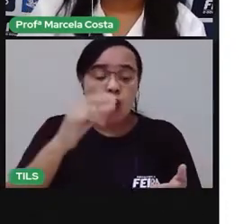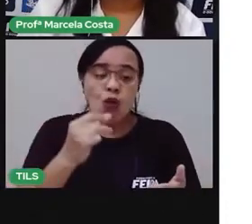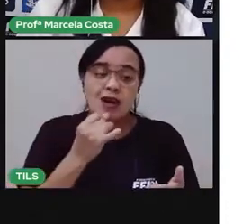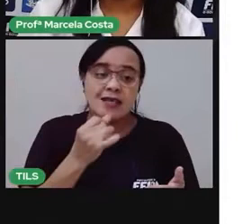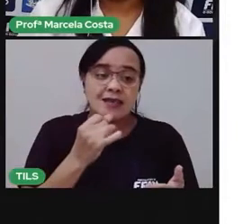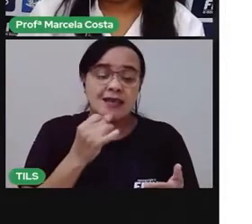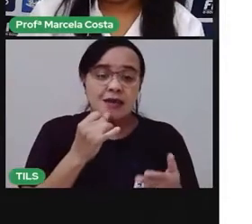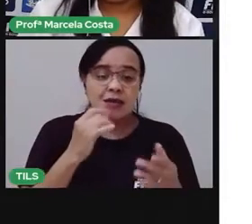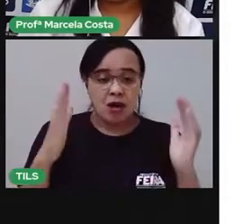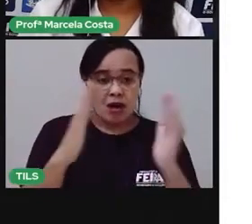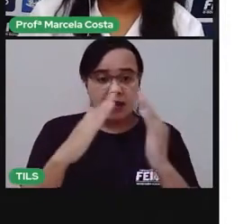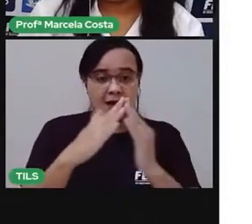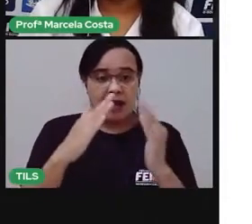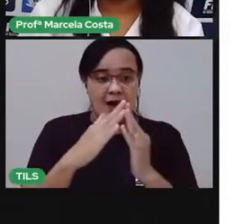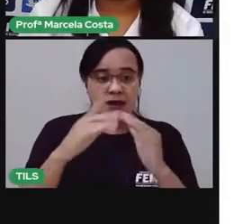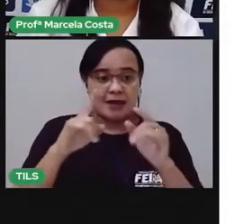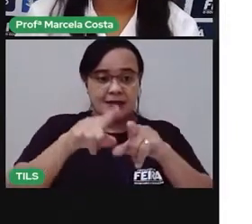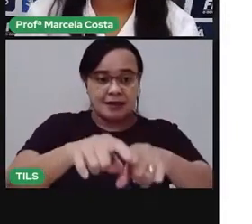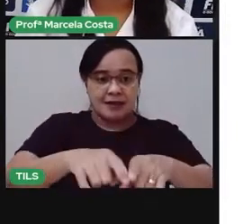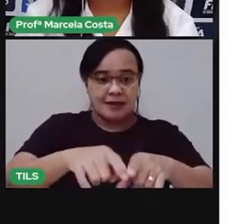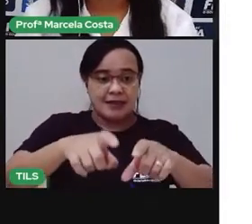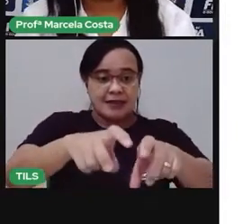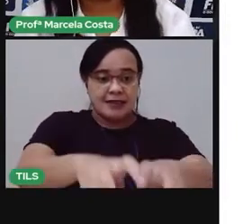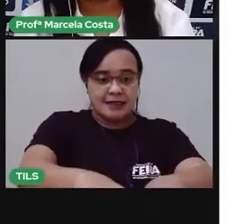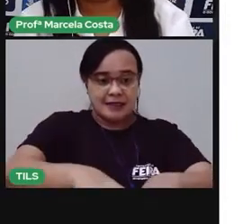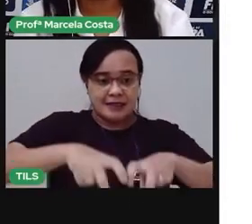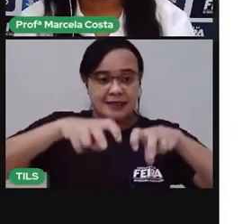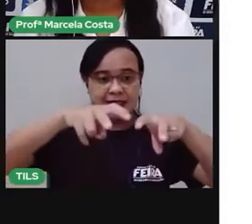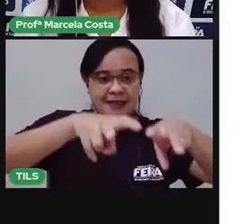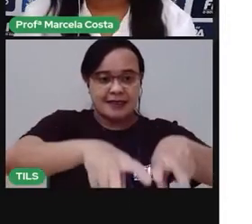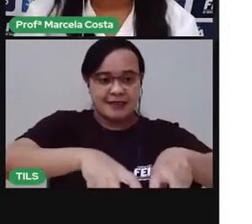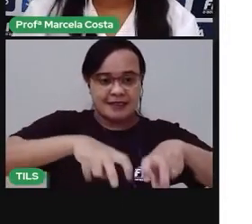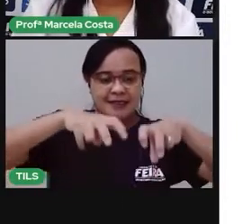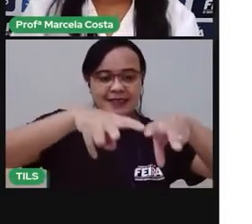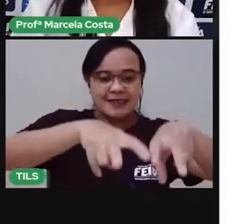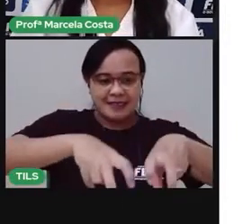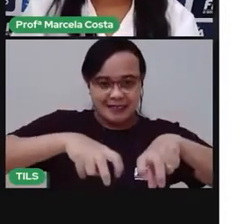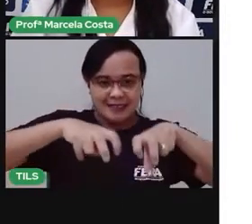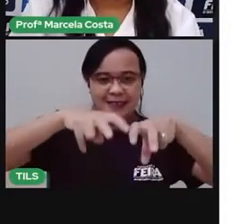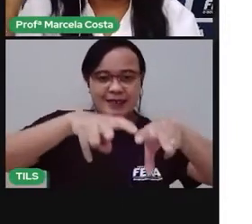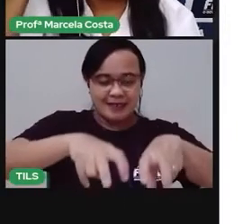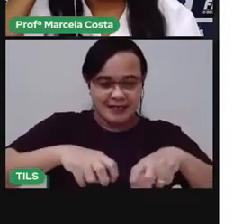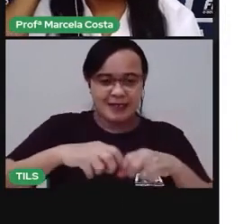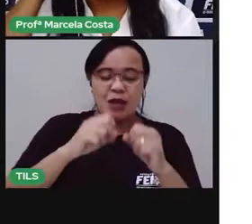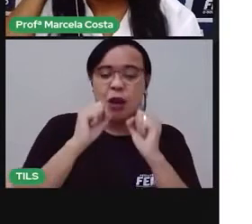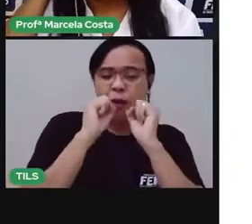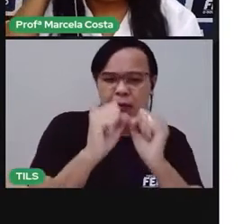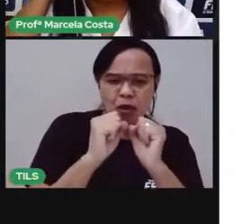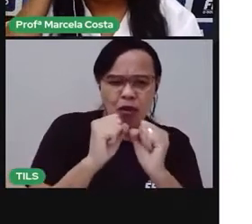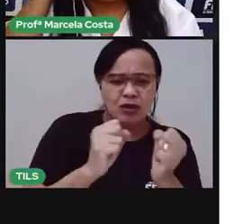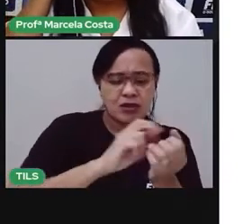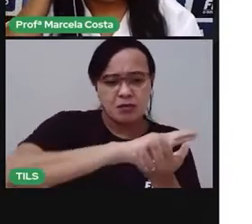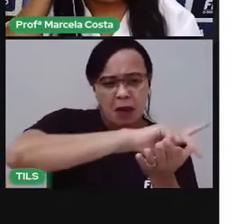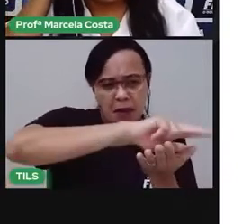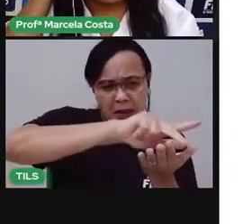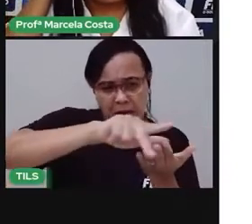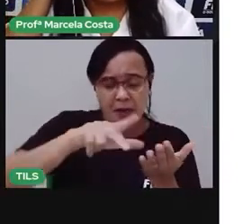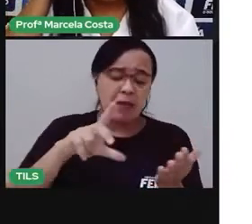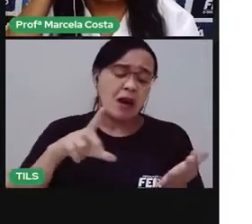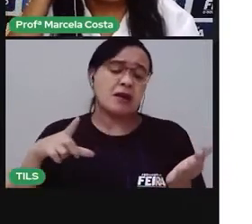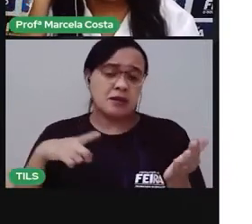Olha, uma casa rural, ela pode ser uma chácara, pode ser, a depender do tamanho da